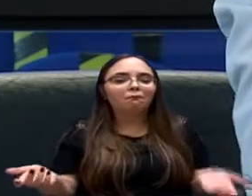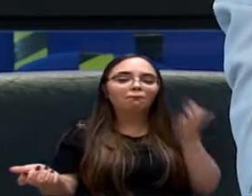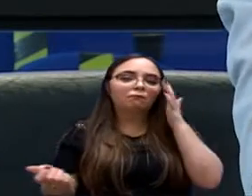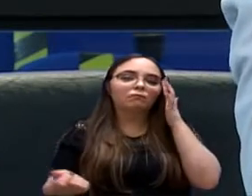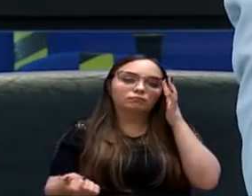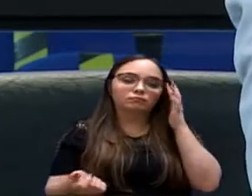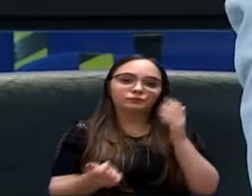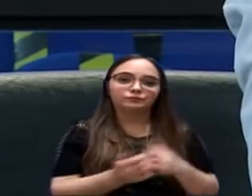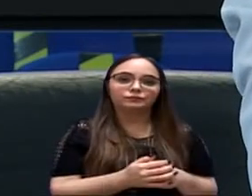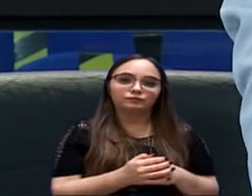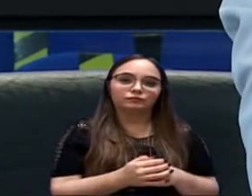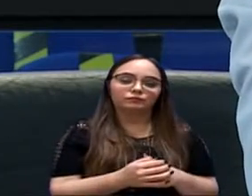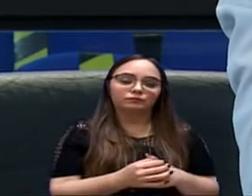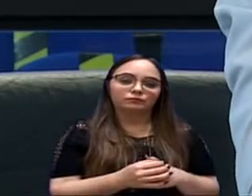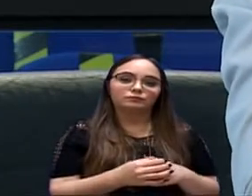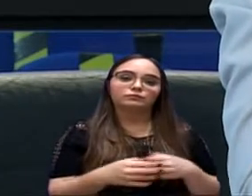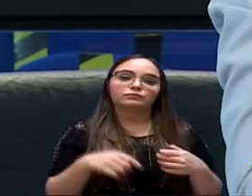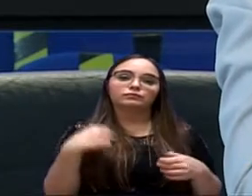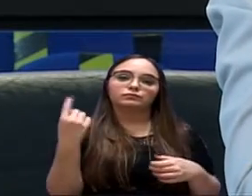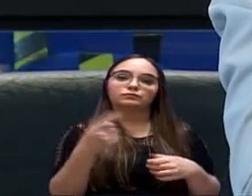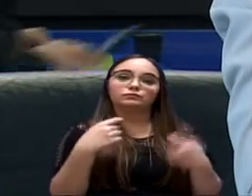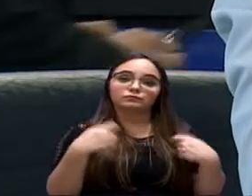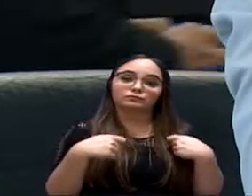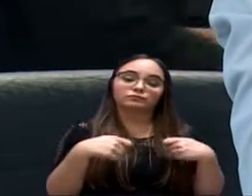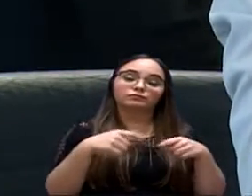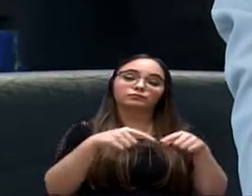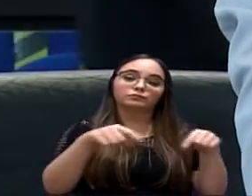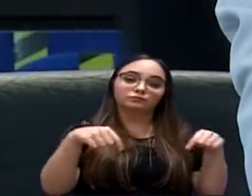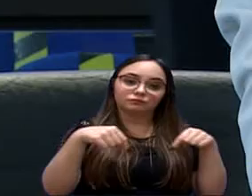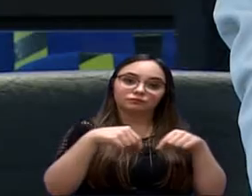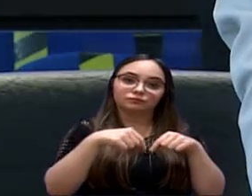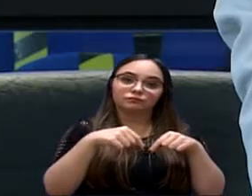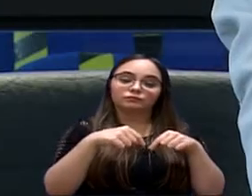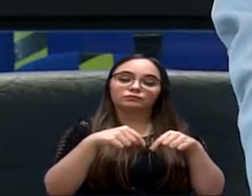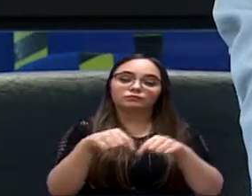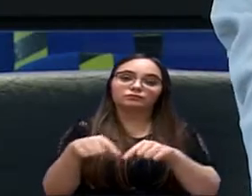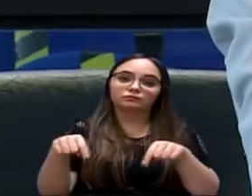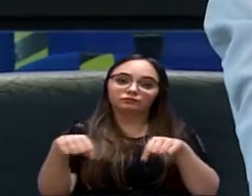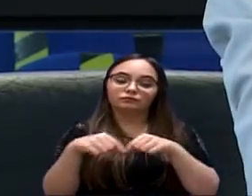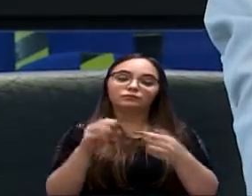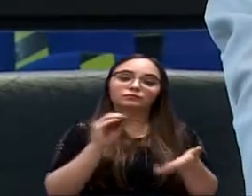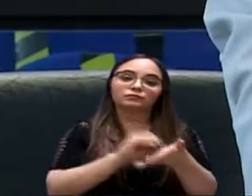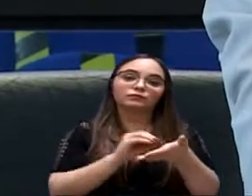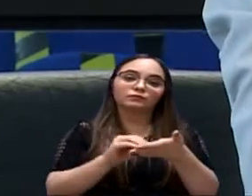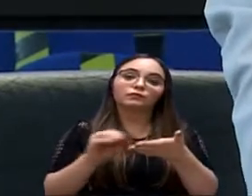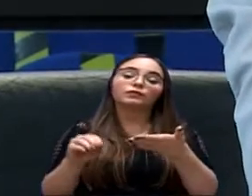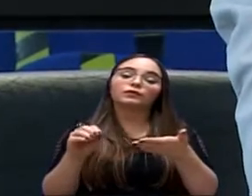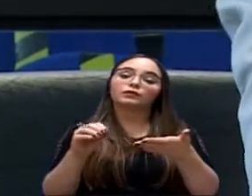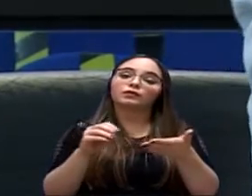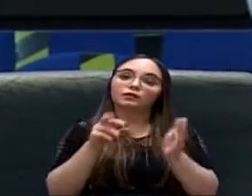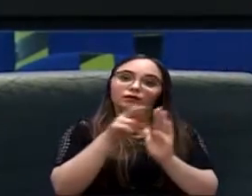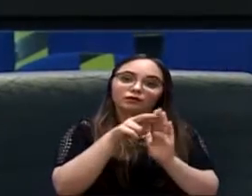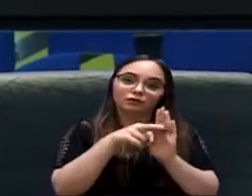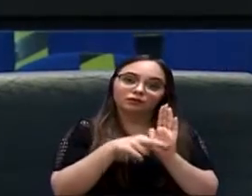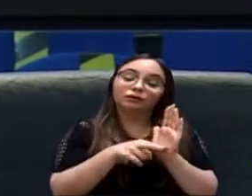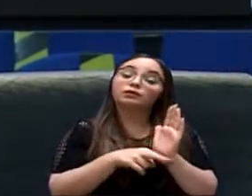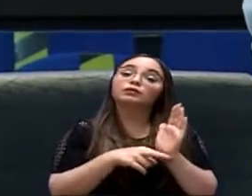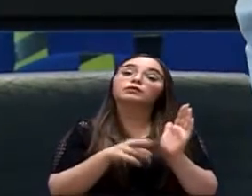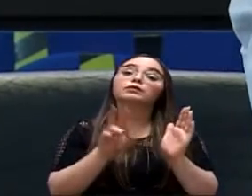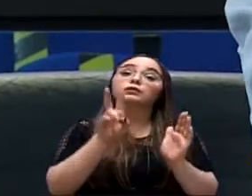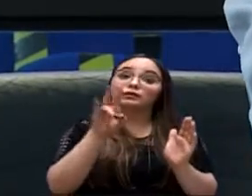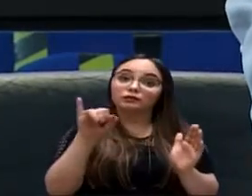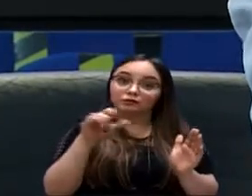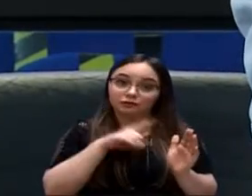loteamentos acima de 50 unidades, um relatório de impacto de vizinhança. O que eu vou afetar a vizinhança? Tem vaga escolar?